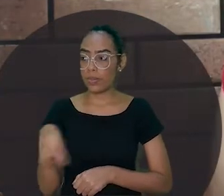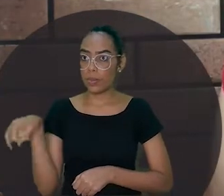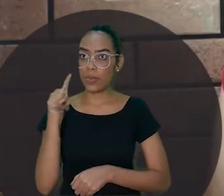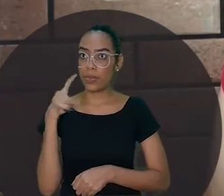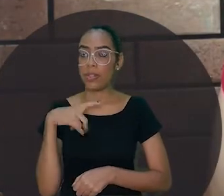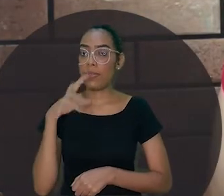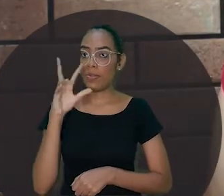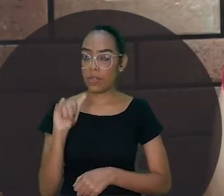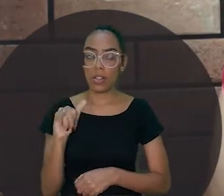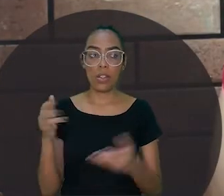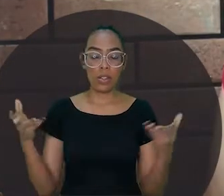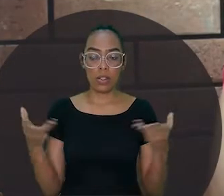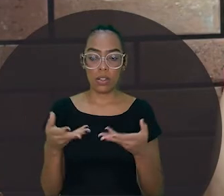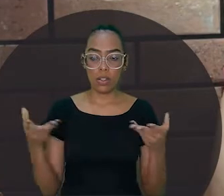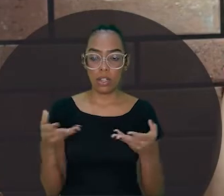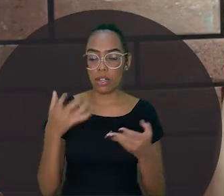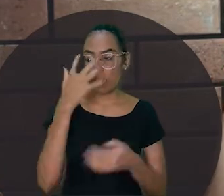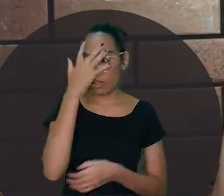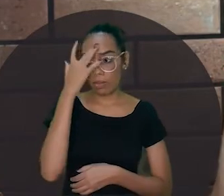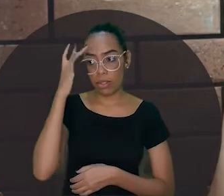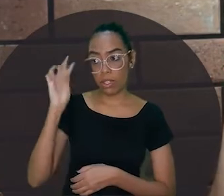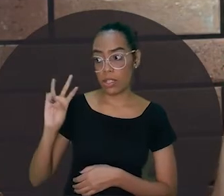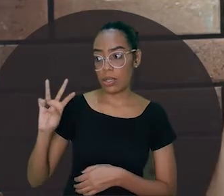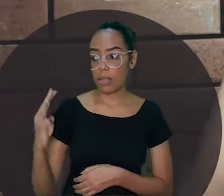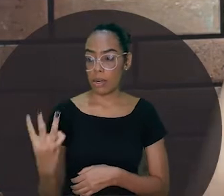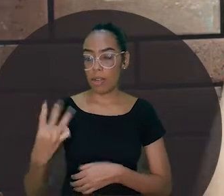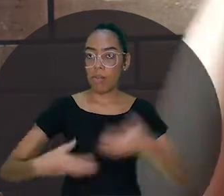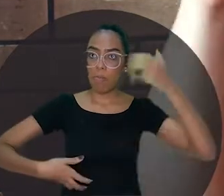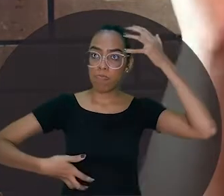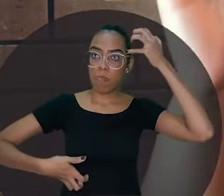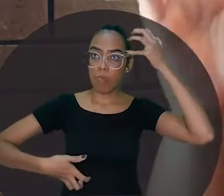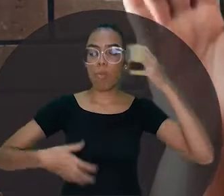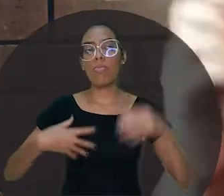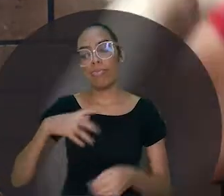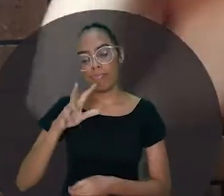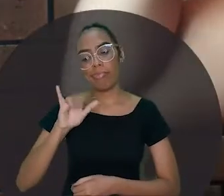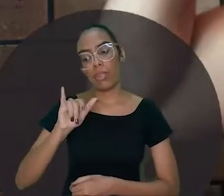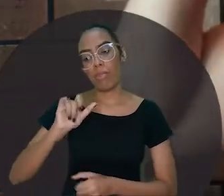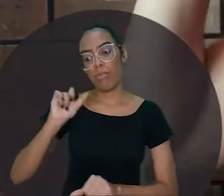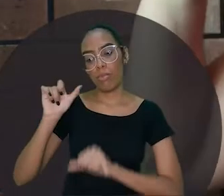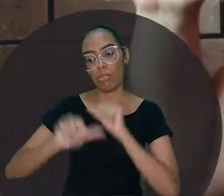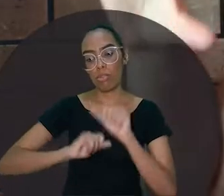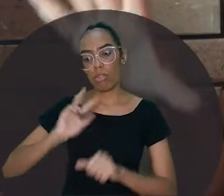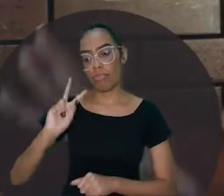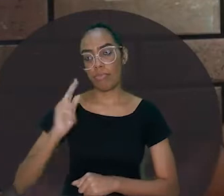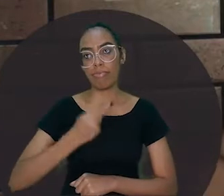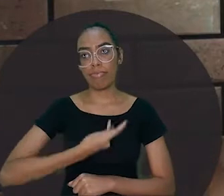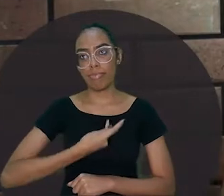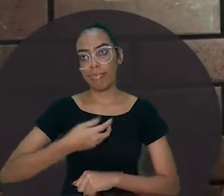para eles que eles iriam virar, a partir daquele dia, três macacos. E eles viraram três